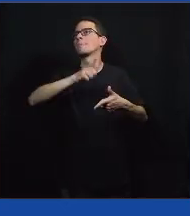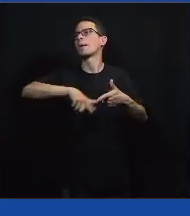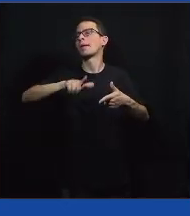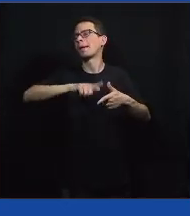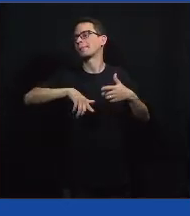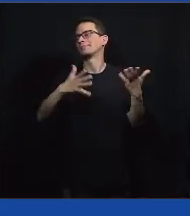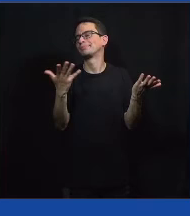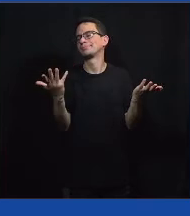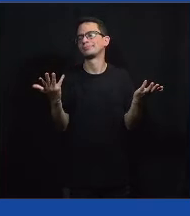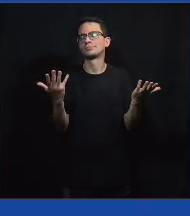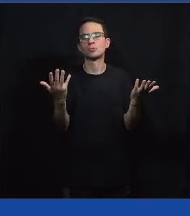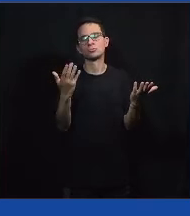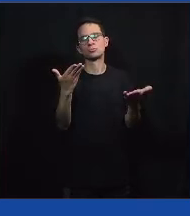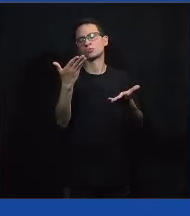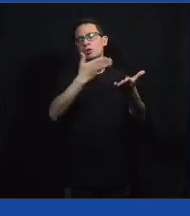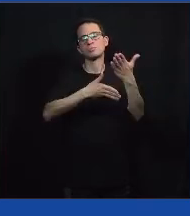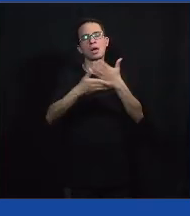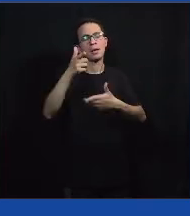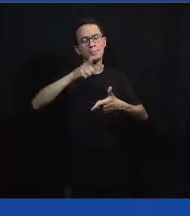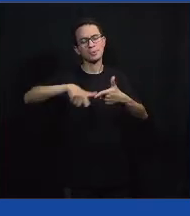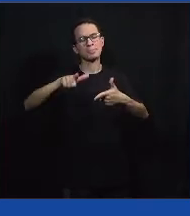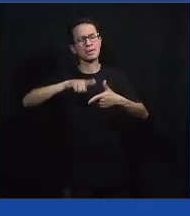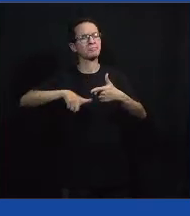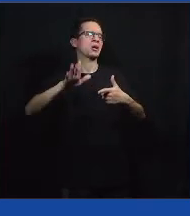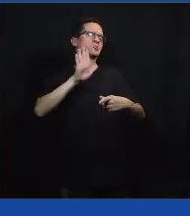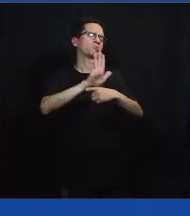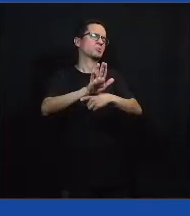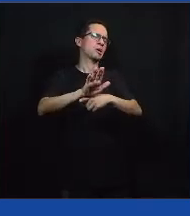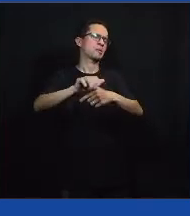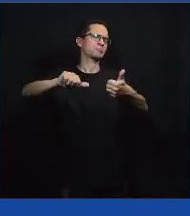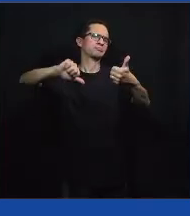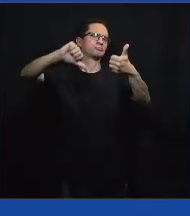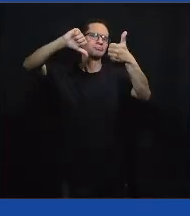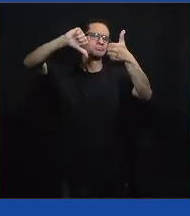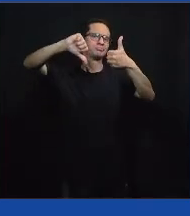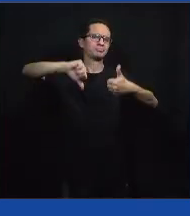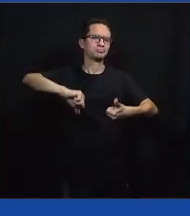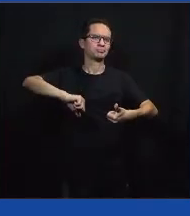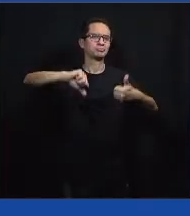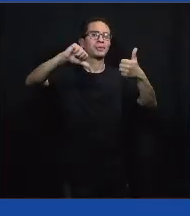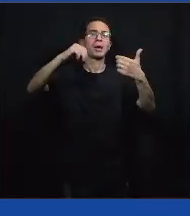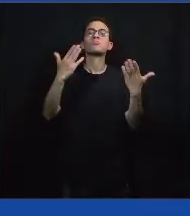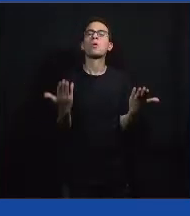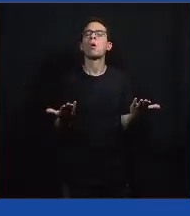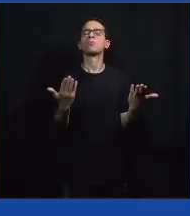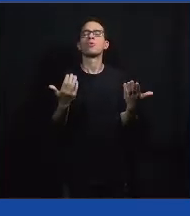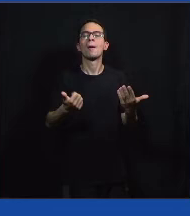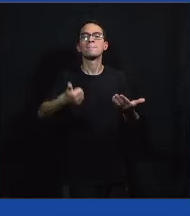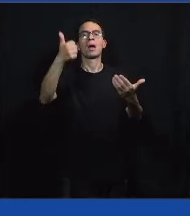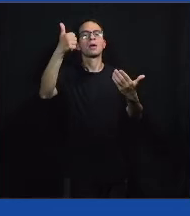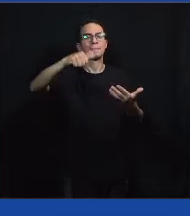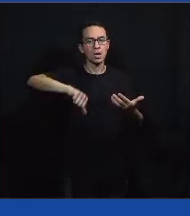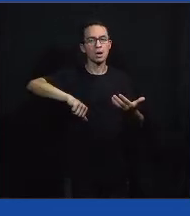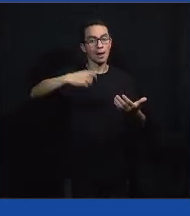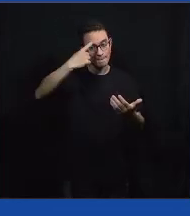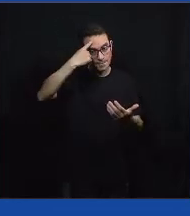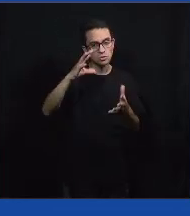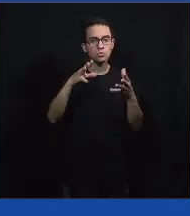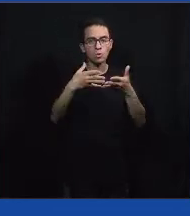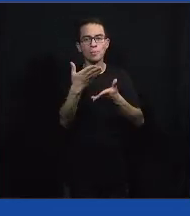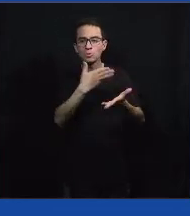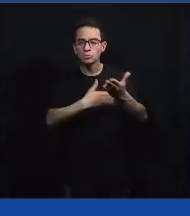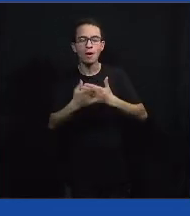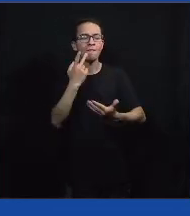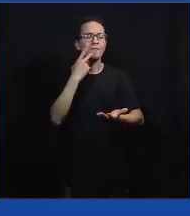Se ela corrobora com o nosso problema, se ela ajuda, se ela piora? Se há vontade política para resolvê-la, se vocês têm visto movimentos ou, na verdade, não,